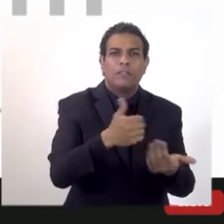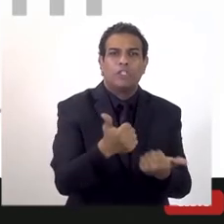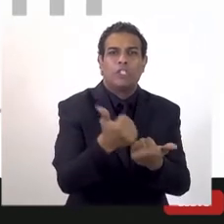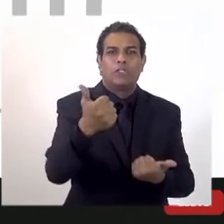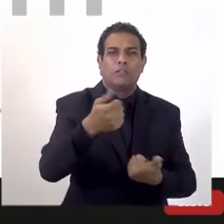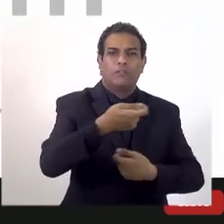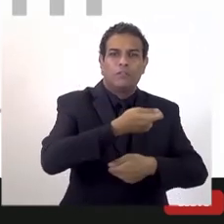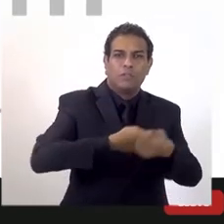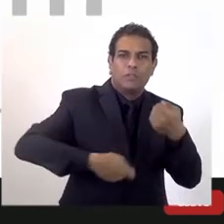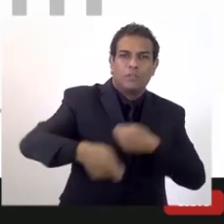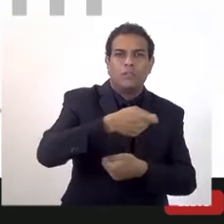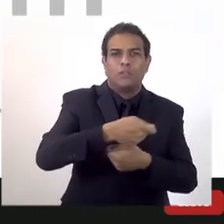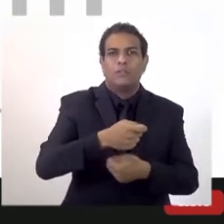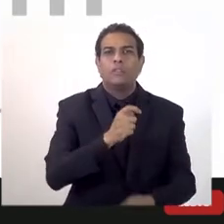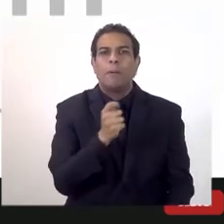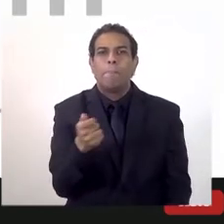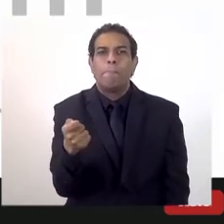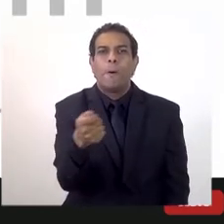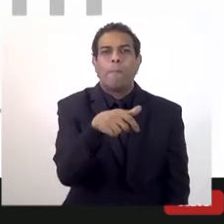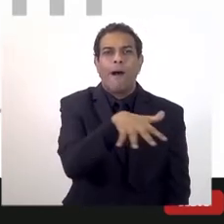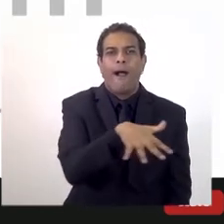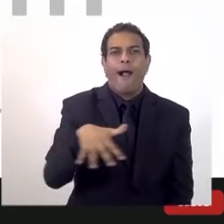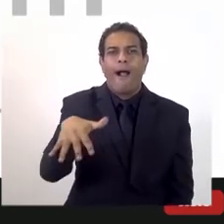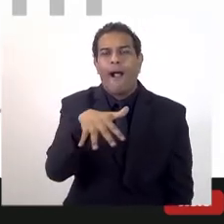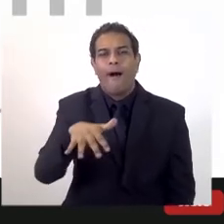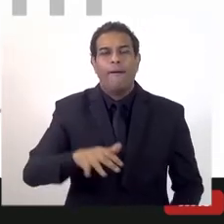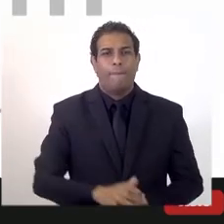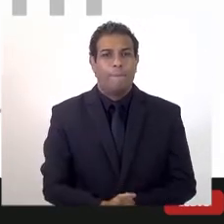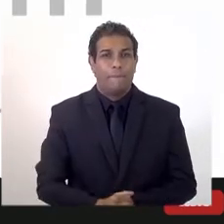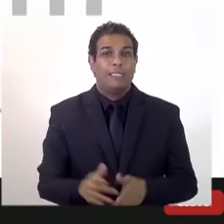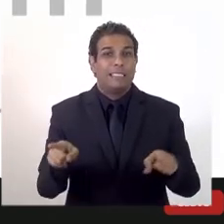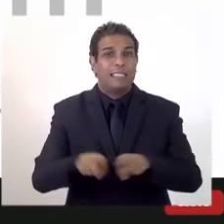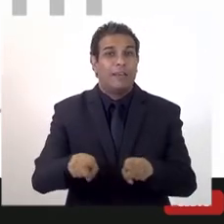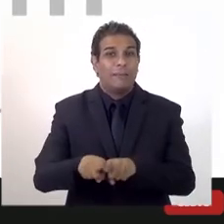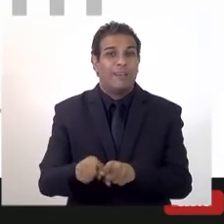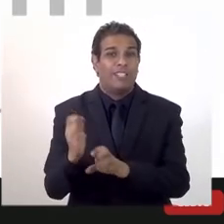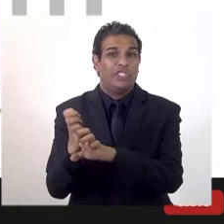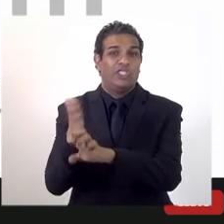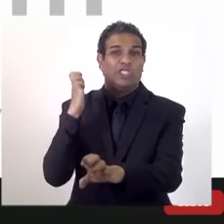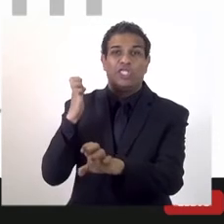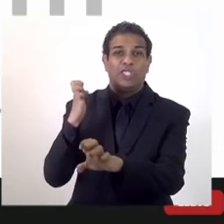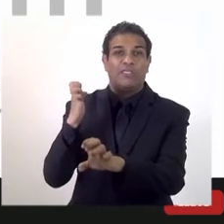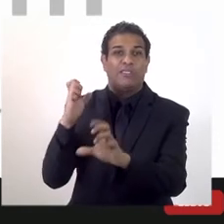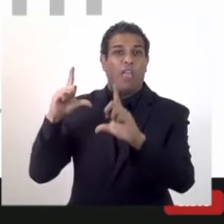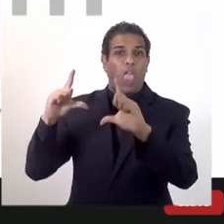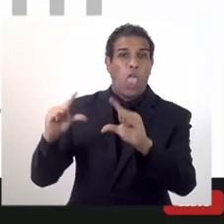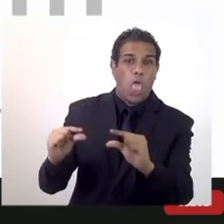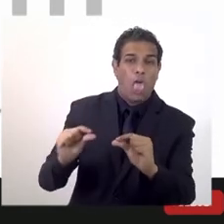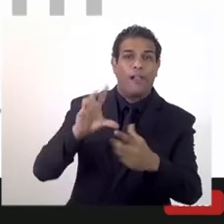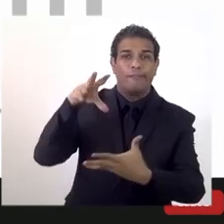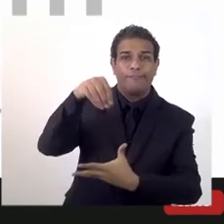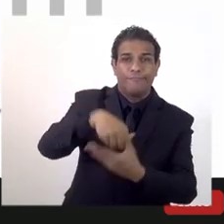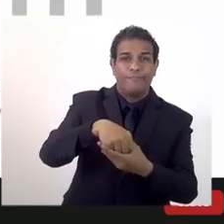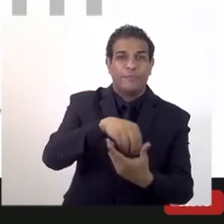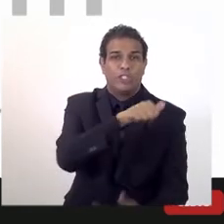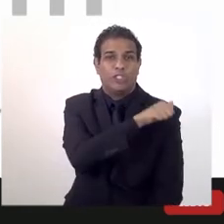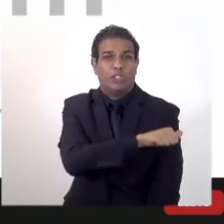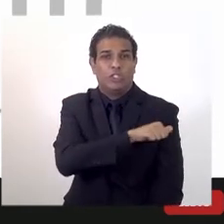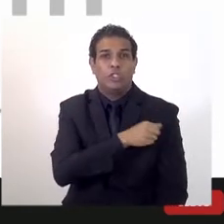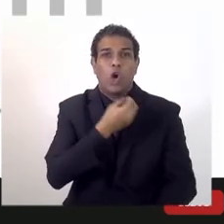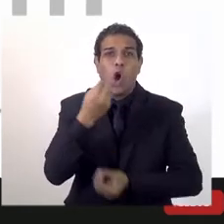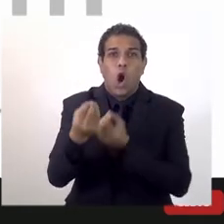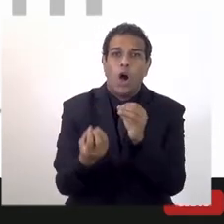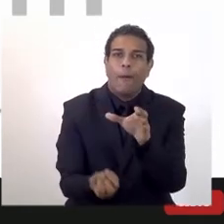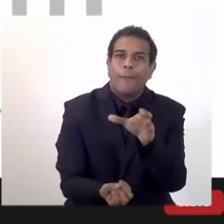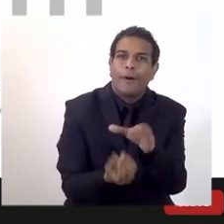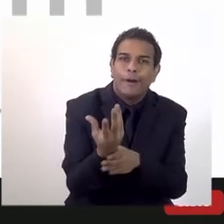um assistente social nos seus quadros. Nós temos pouquíssimos engenheiros hoje no Estado do Rio de Janeiro, quer dizer, como montar os projetos,